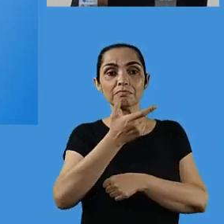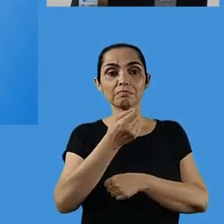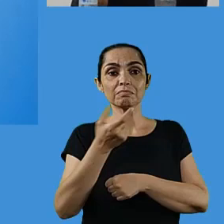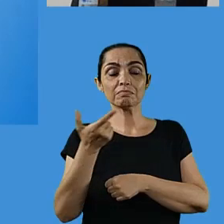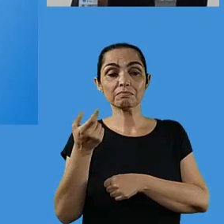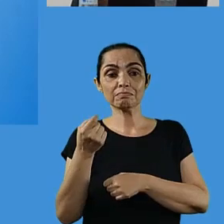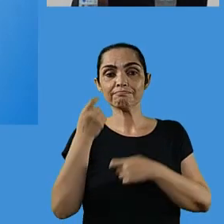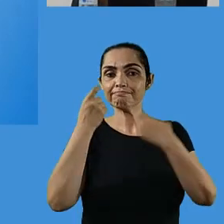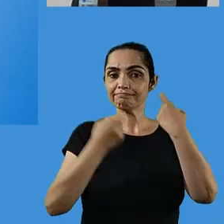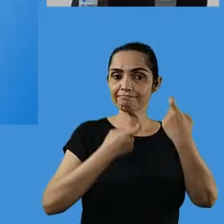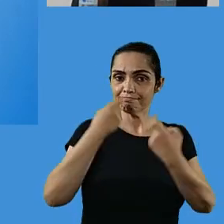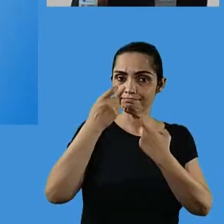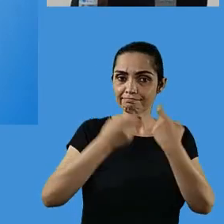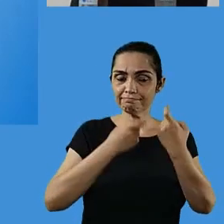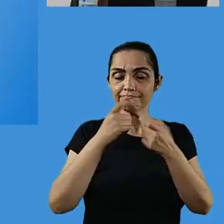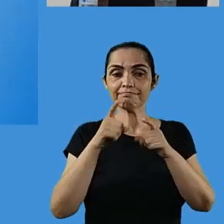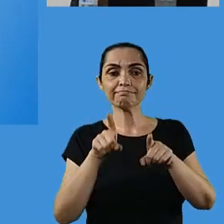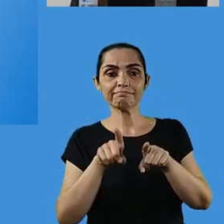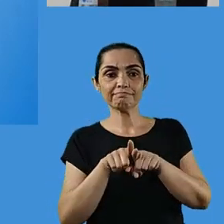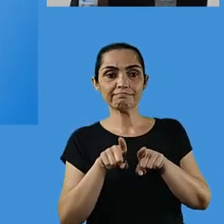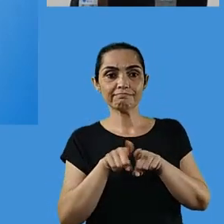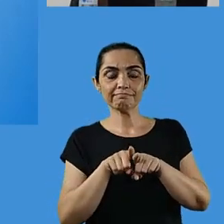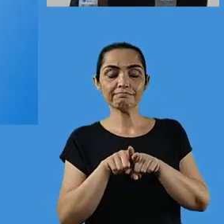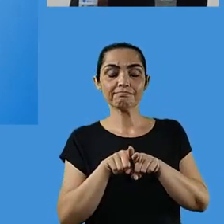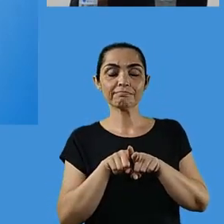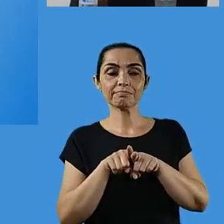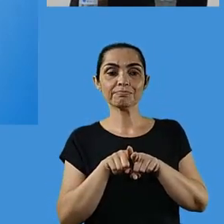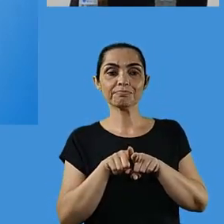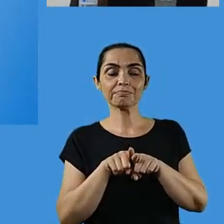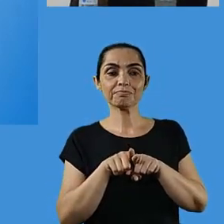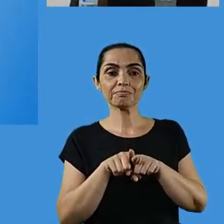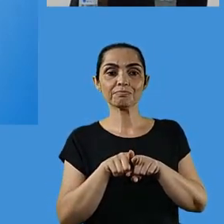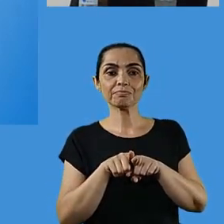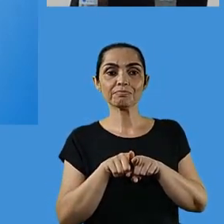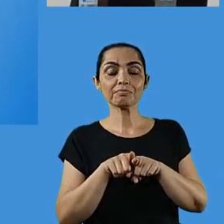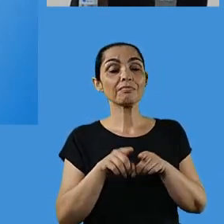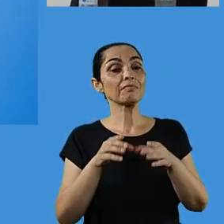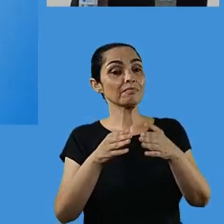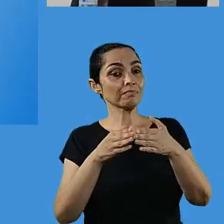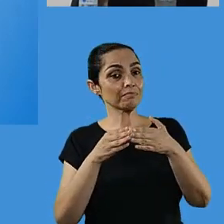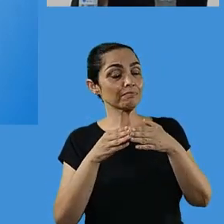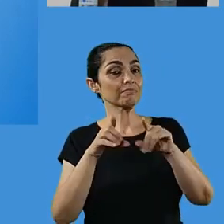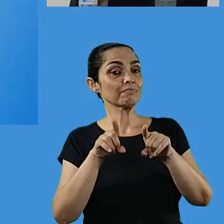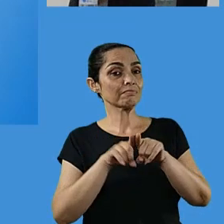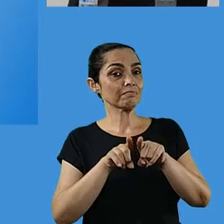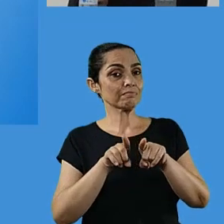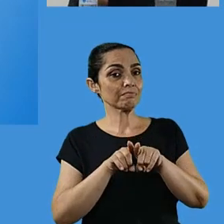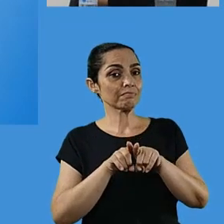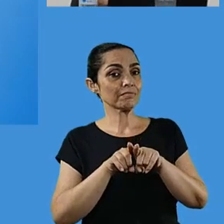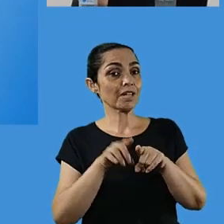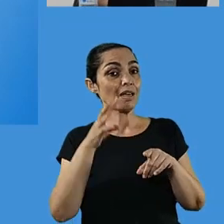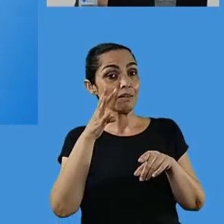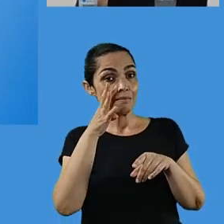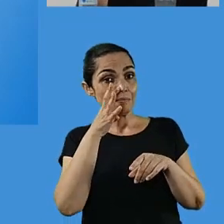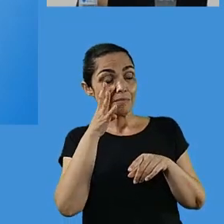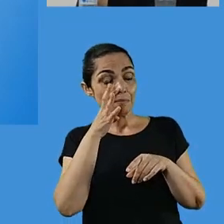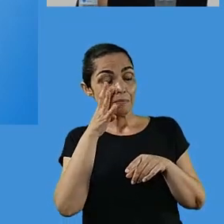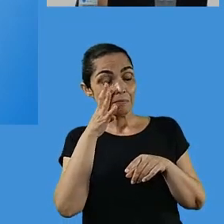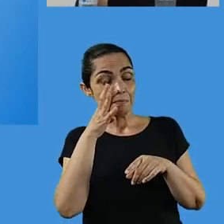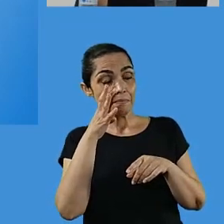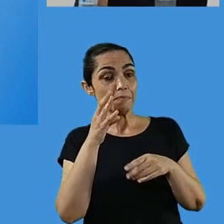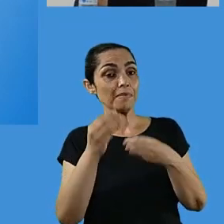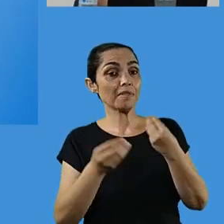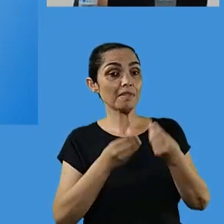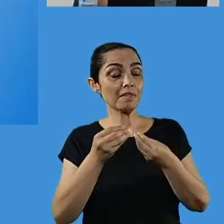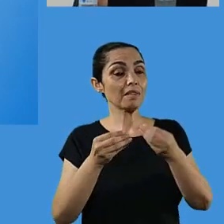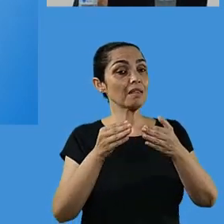Então, nesse sentido também, quero pedir a vocês que aumente a atenção e peço que reforcem